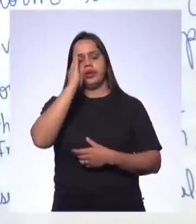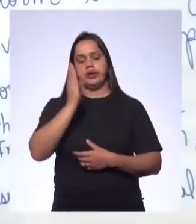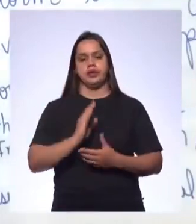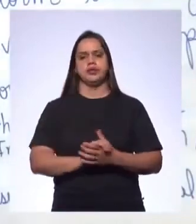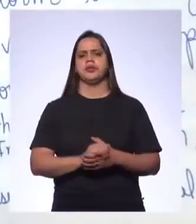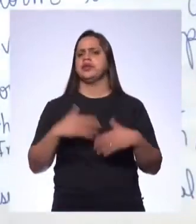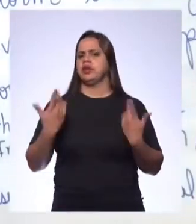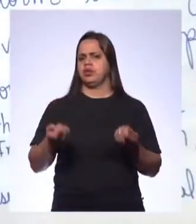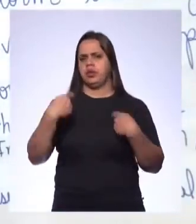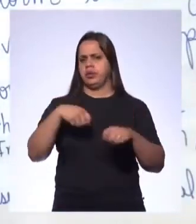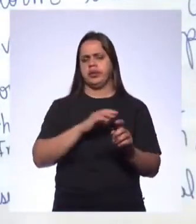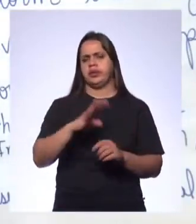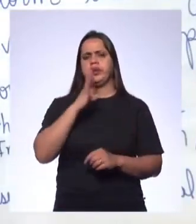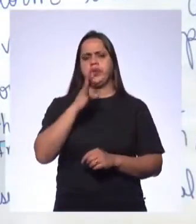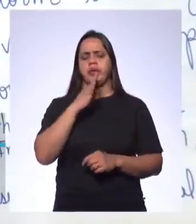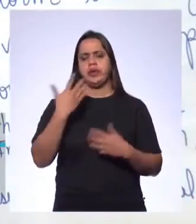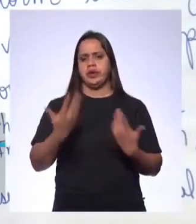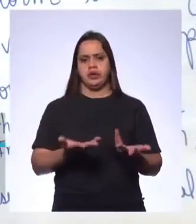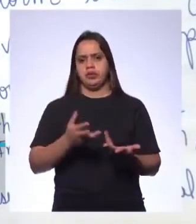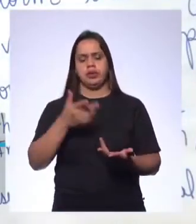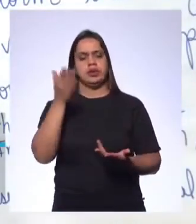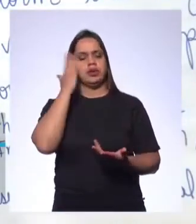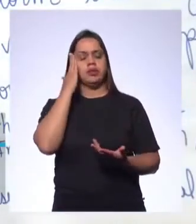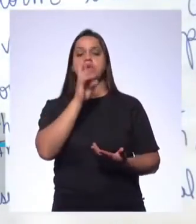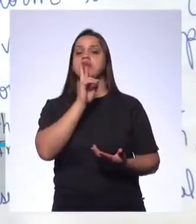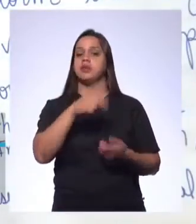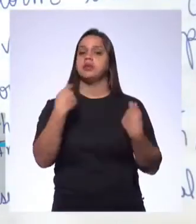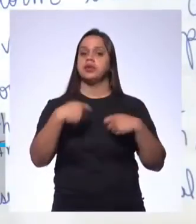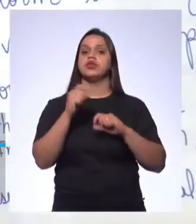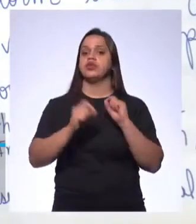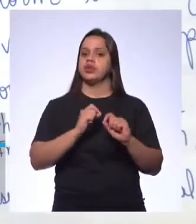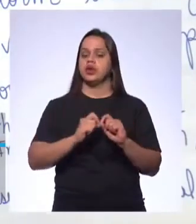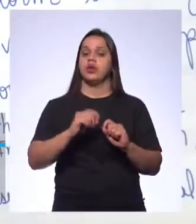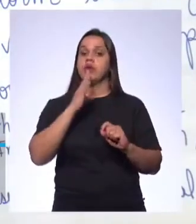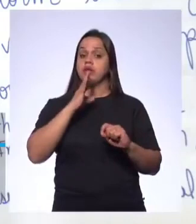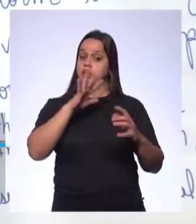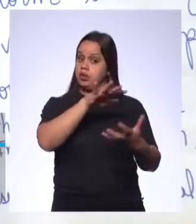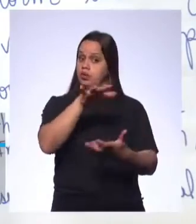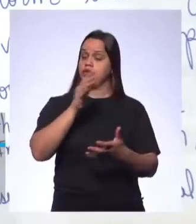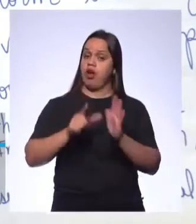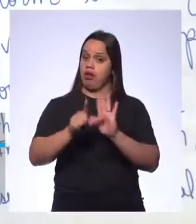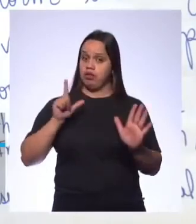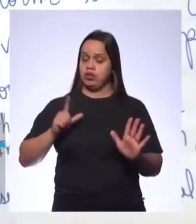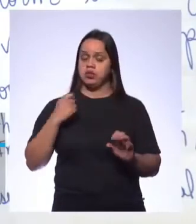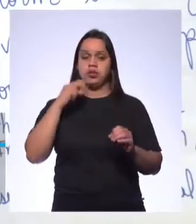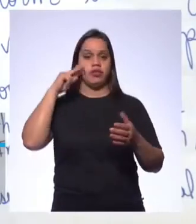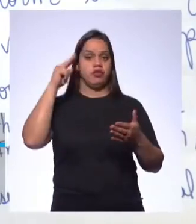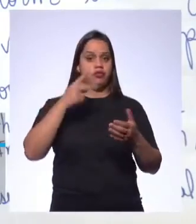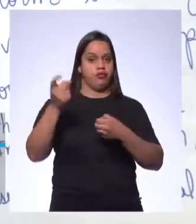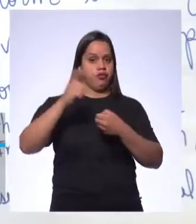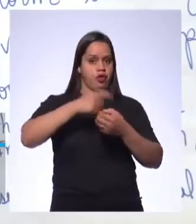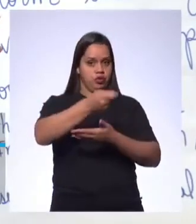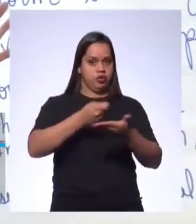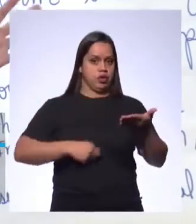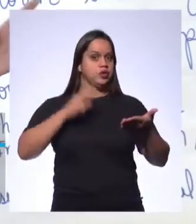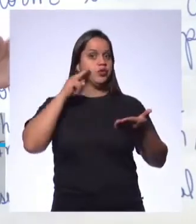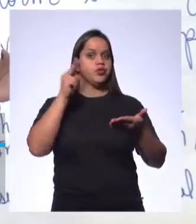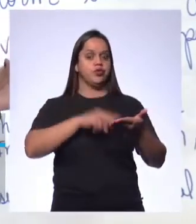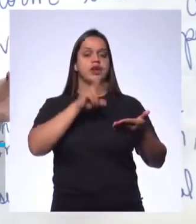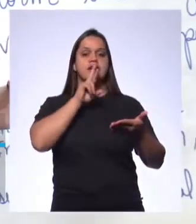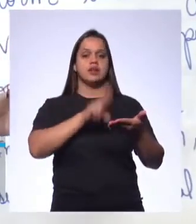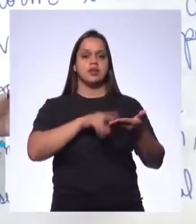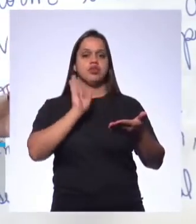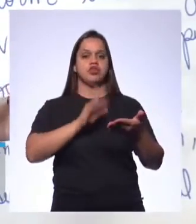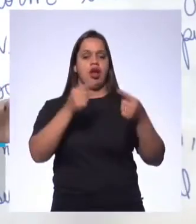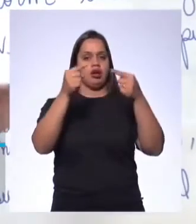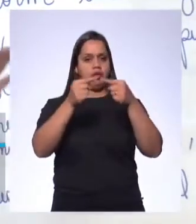para saber responder. Precisa de conhecimento de mundo. Você vai lá no texto, dá uma olhadinha aí nas respostas, né? Que estão lá